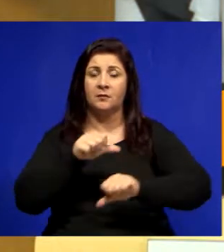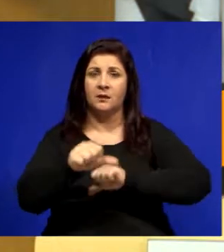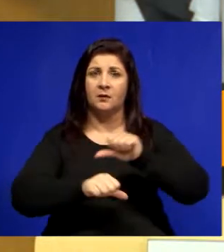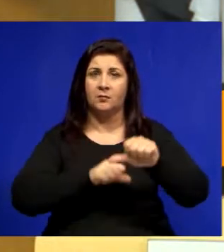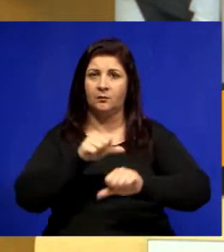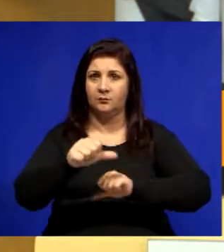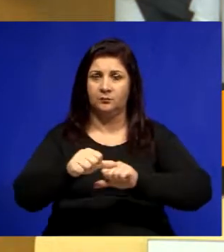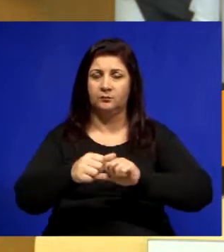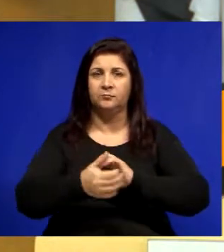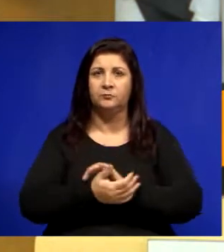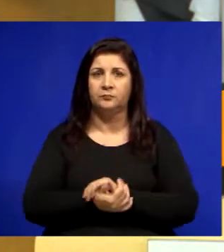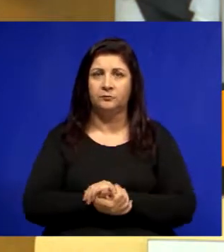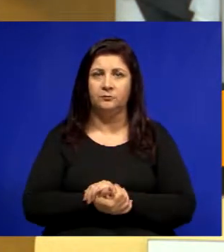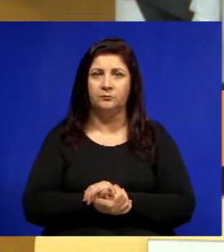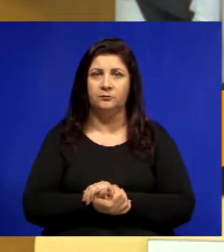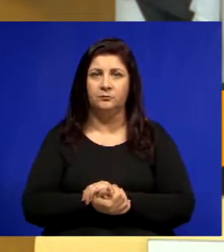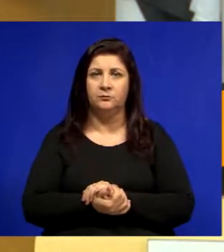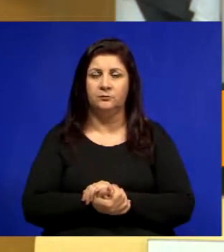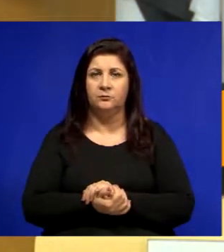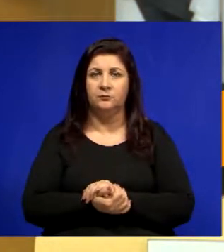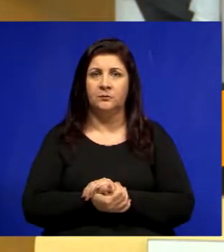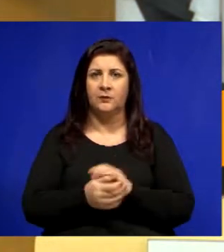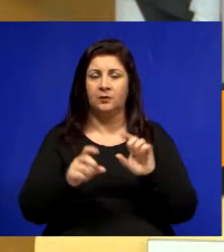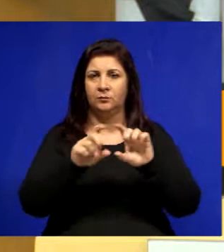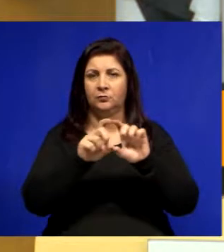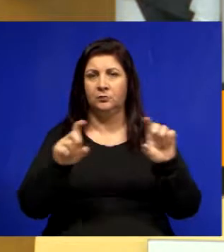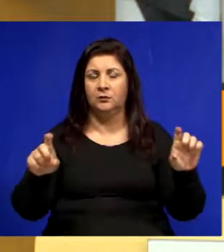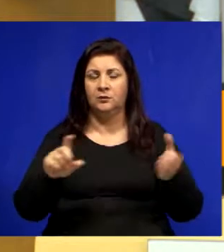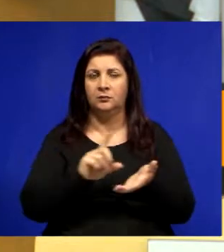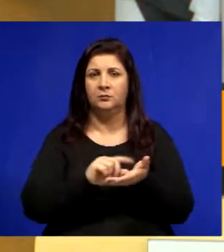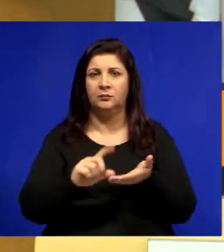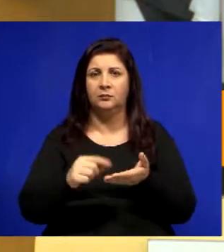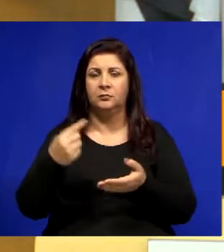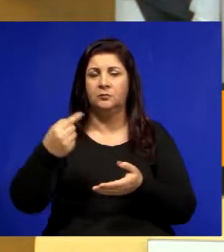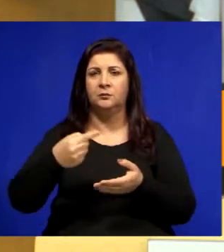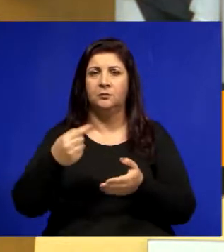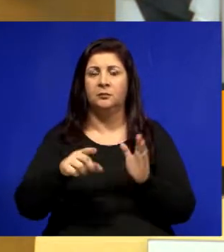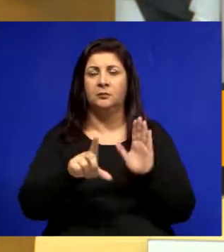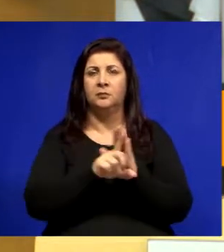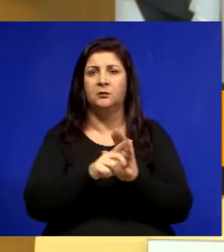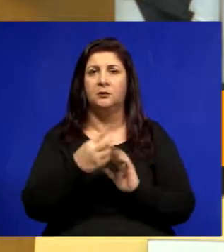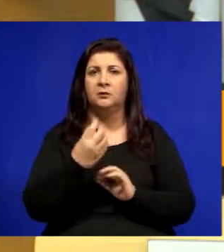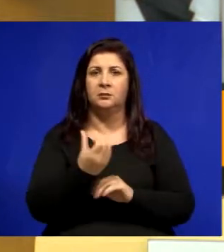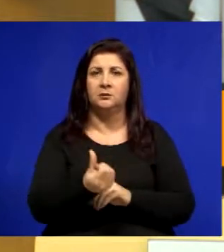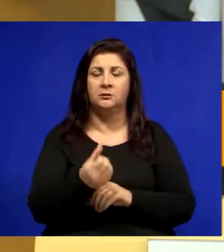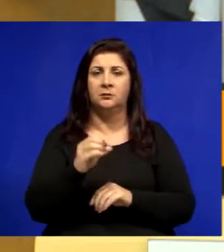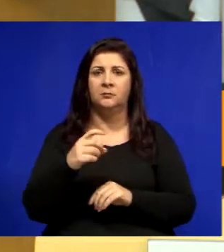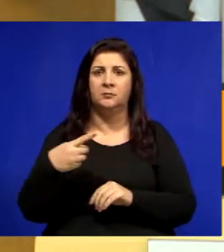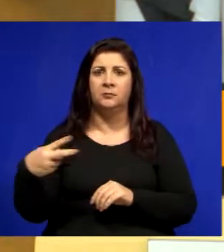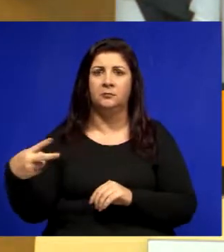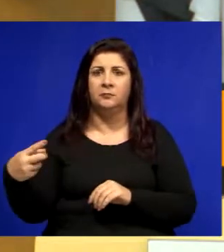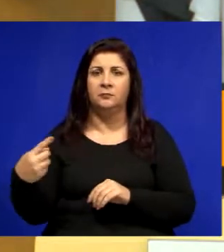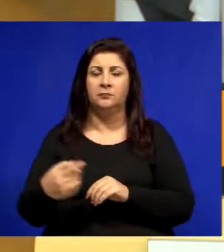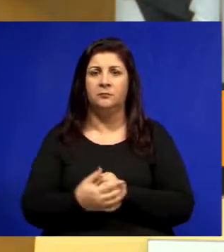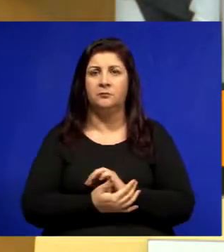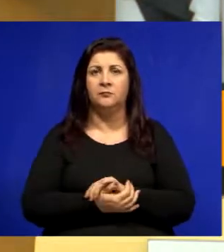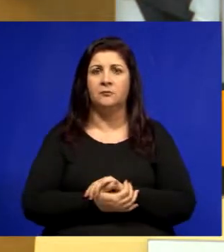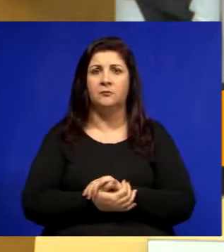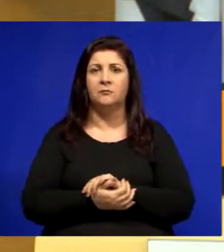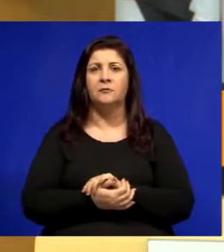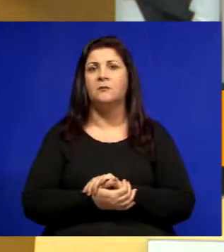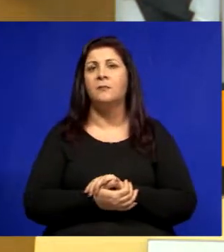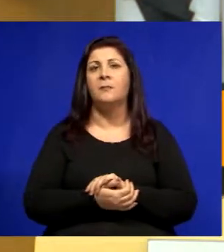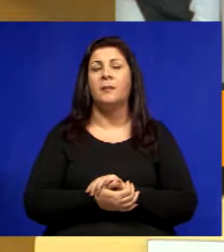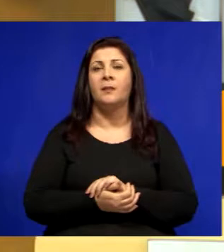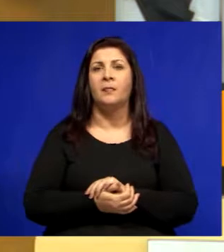do memorial descritivo no artigo 1º da Lei nº 6021 objetiva viabilizar o registro da